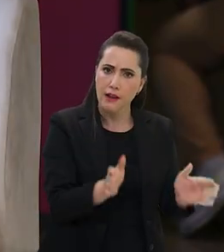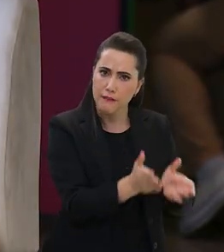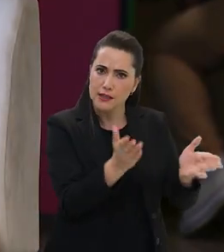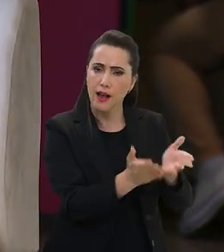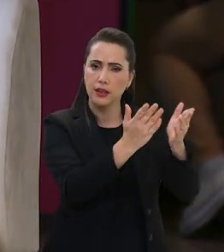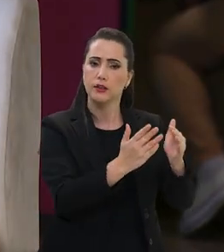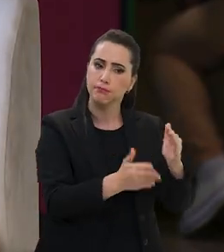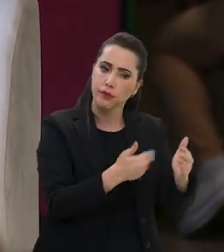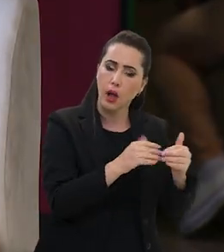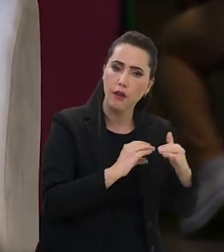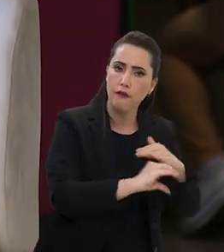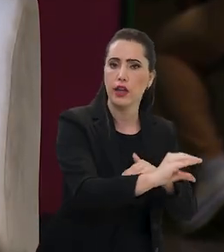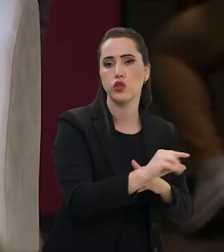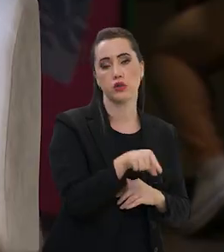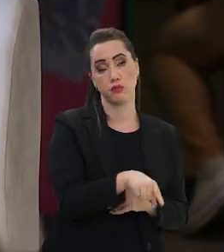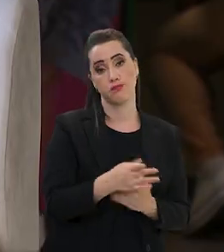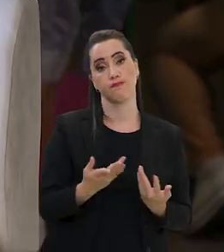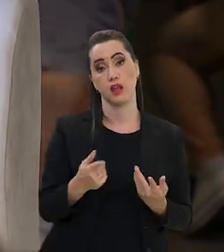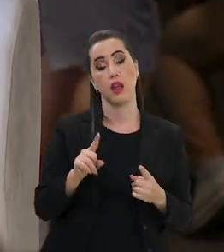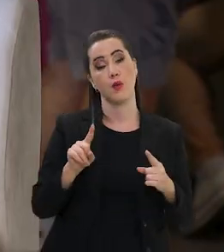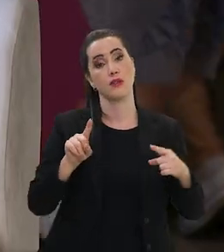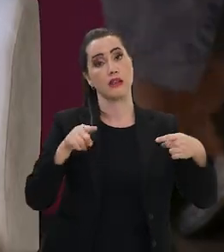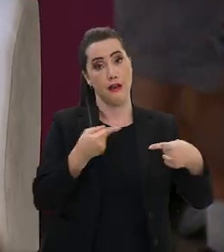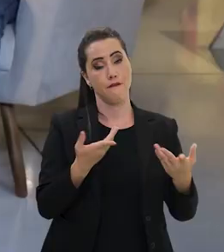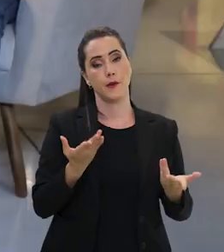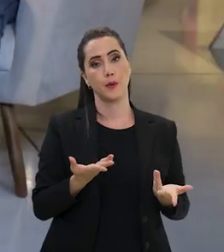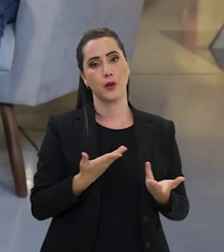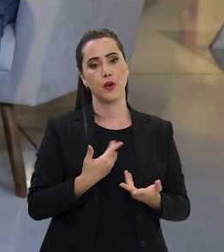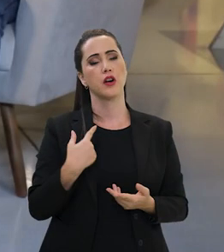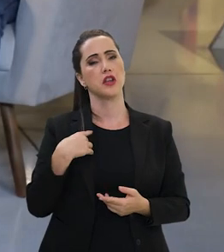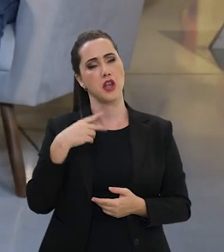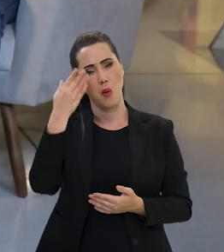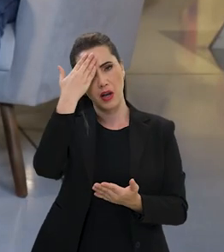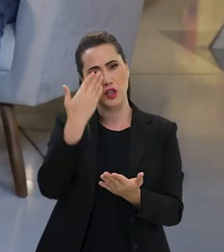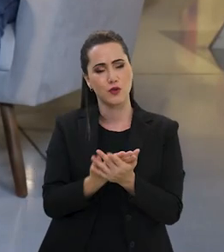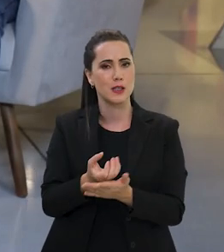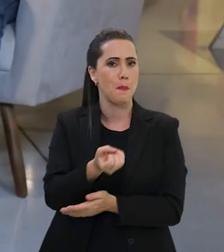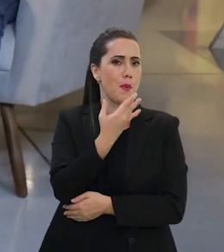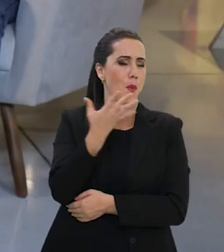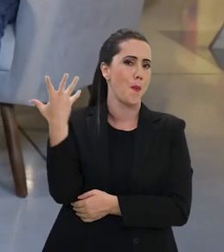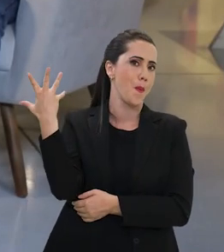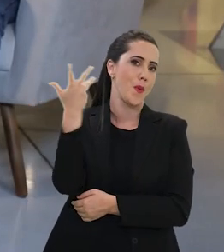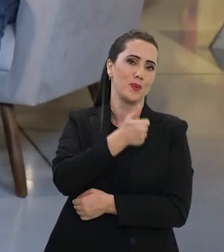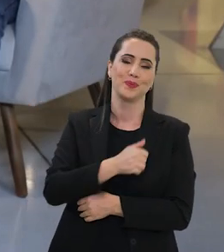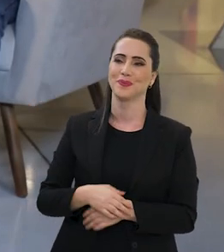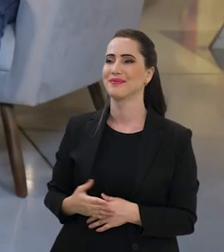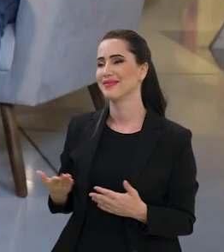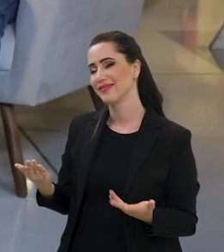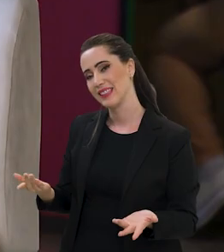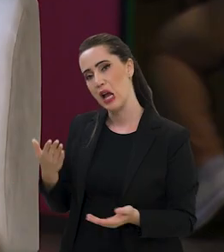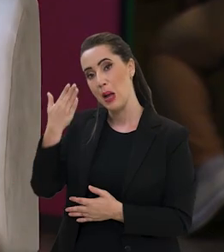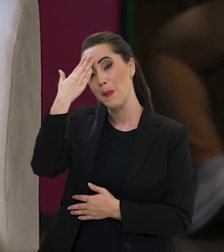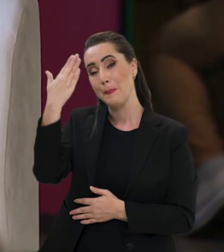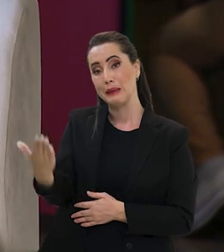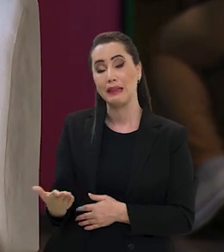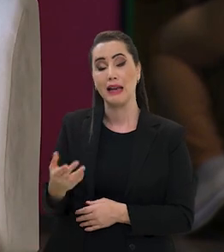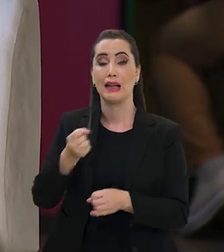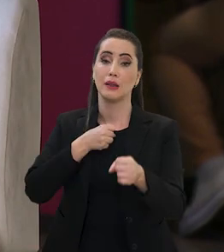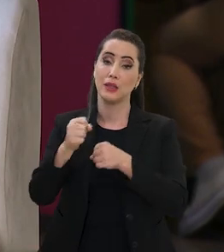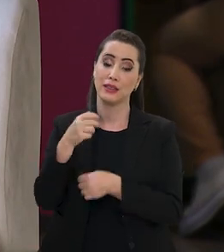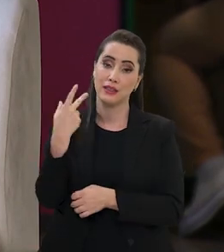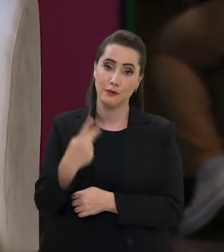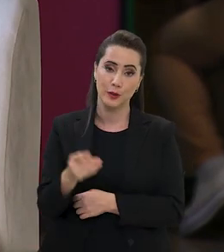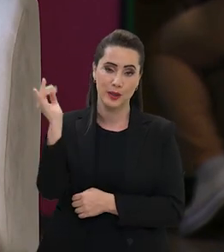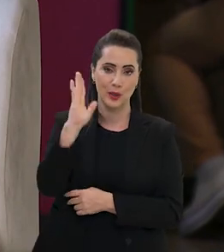Esse é o grande desafio no nosso PDDE com idade, que eu acho que vai ficar lindo. Fernanda, muito obrigado pela entrevista